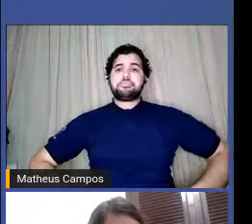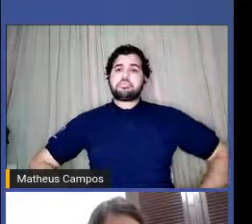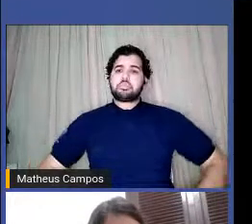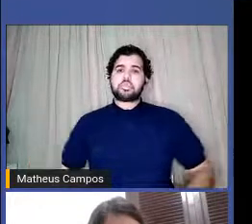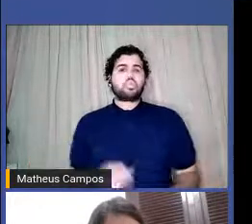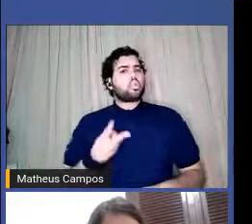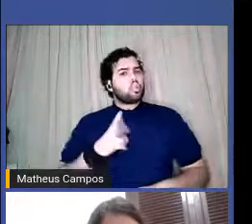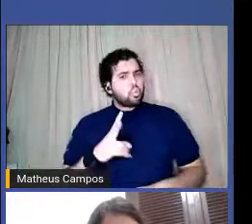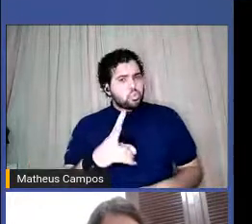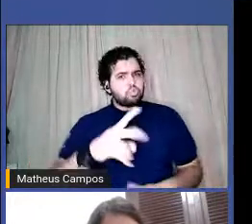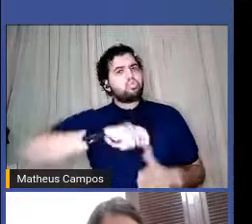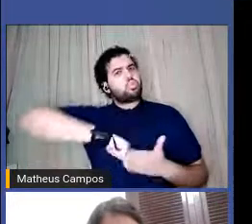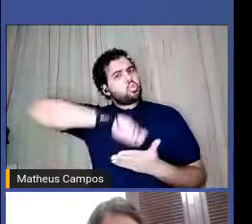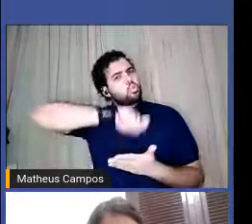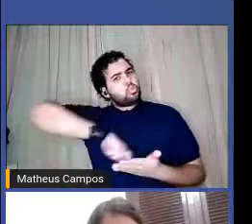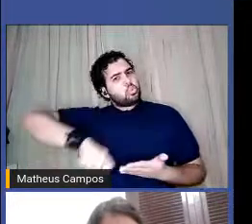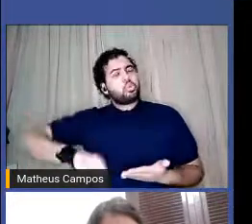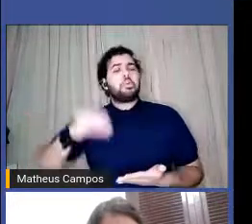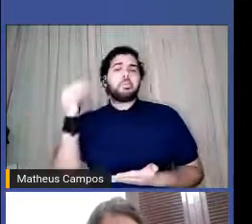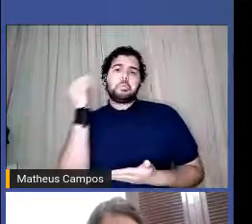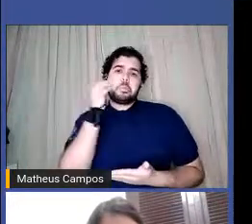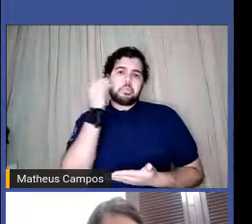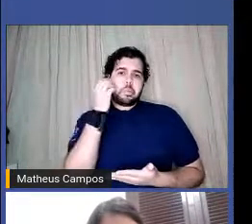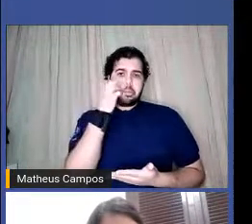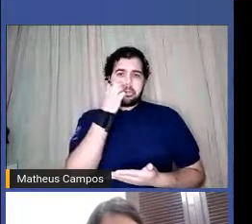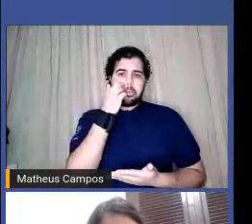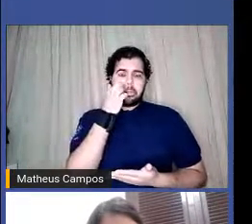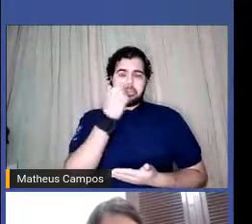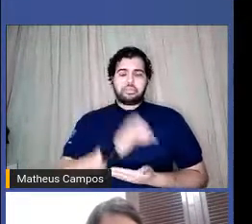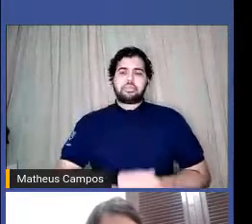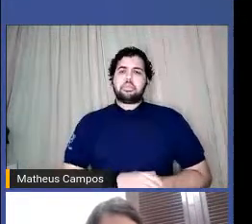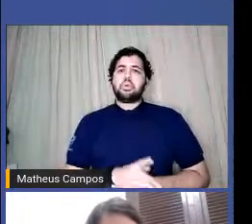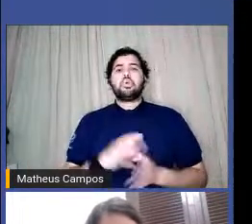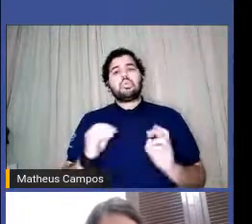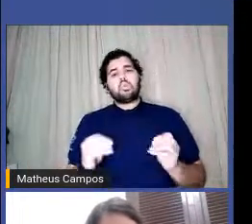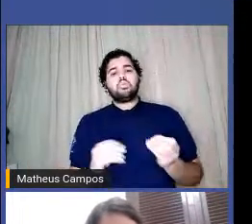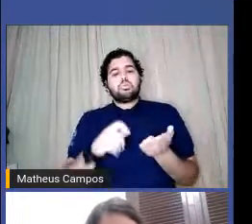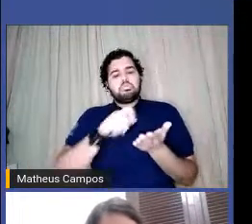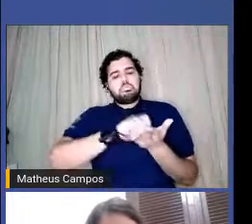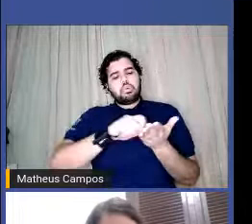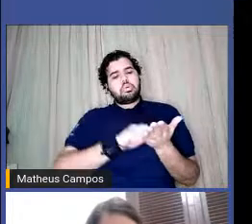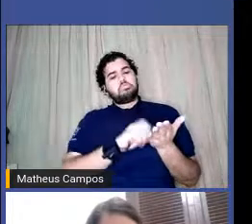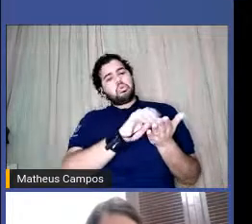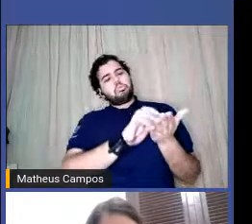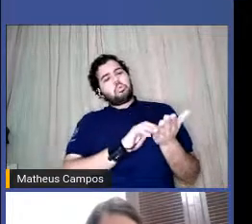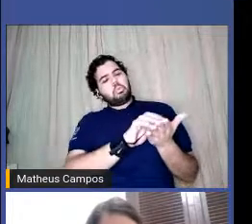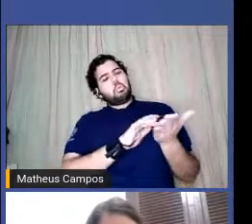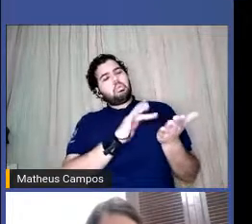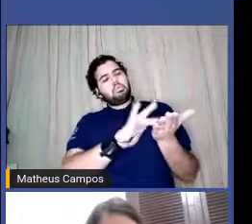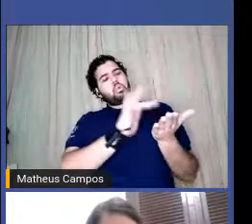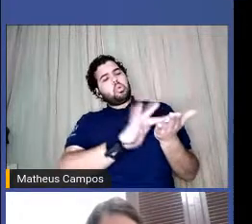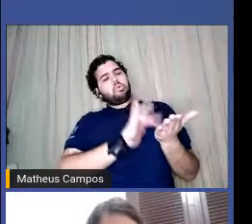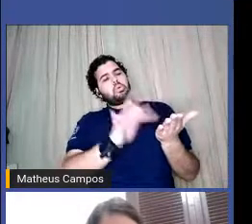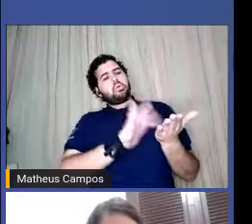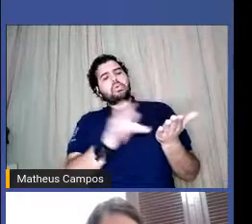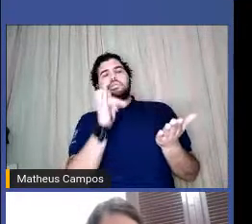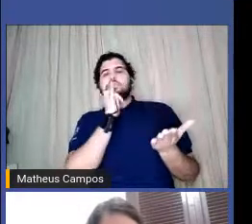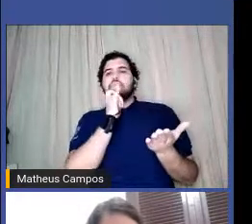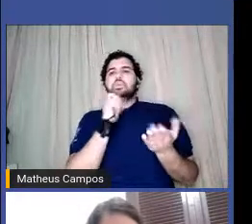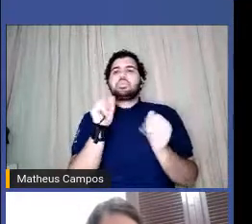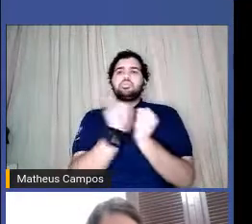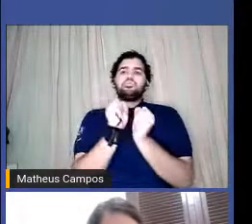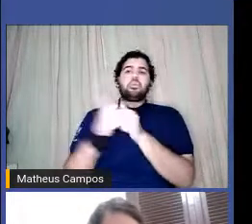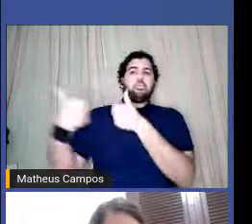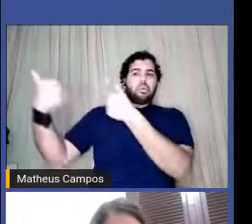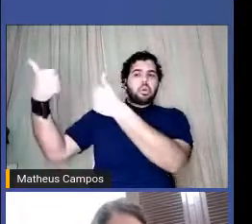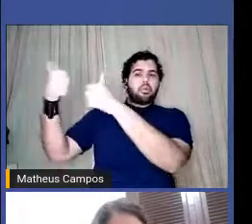escrevendo, né, mesmo que seja ali no bloco de notas do celular, enquanto está no terminal esperando um ônibus, né,